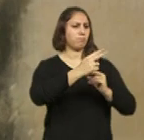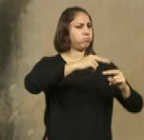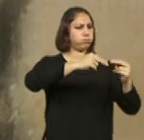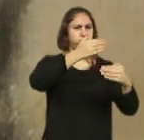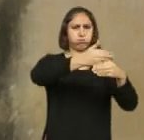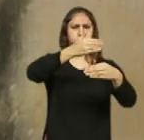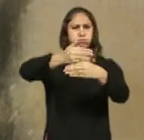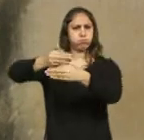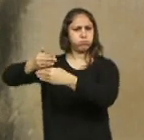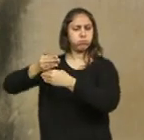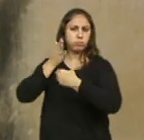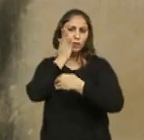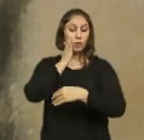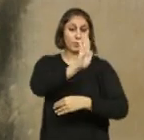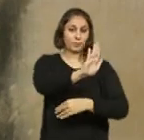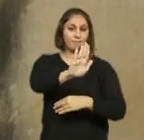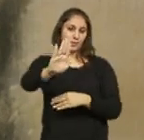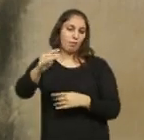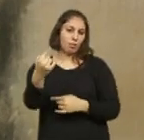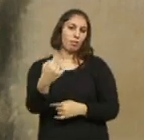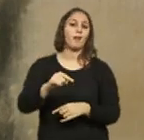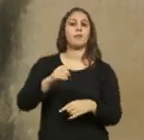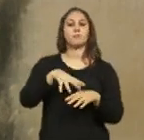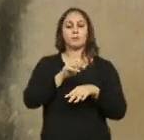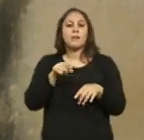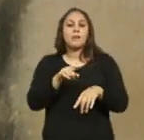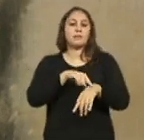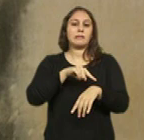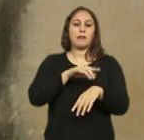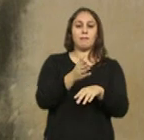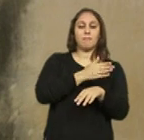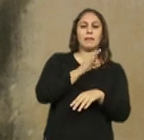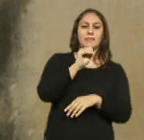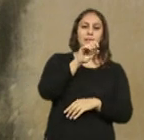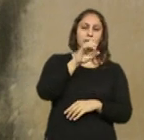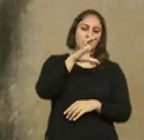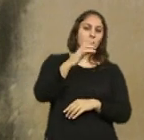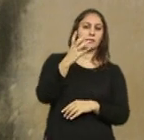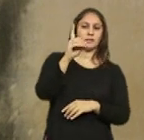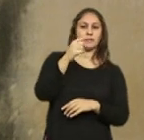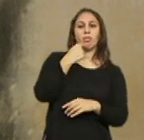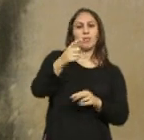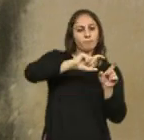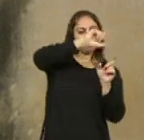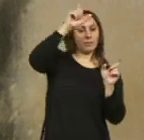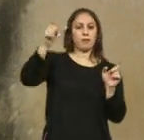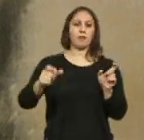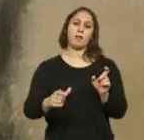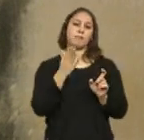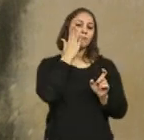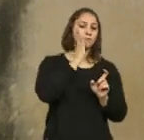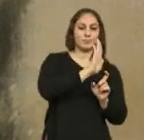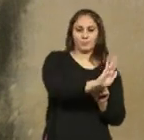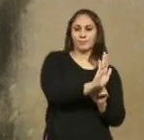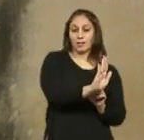dormitórios, e por isso a designação, no século XVI, de claustro do dormitório, que ficava